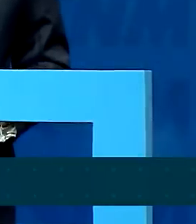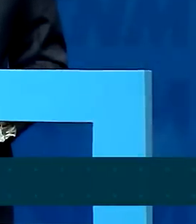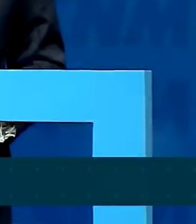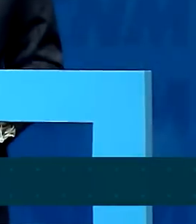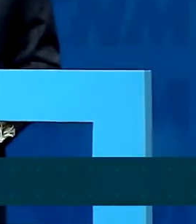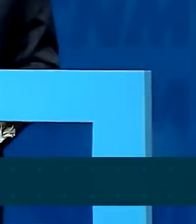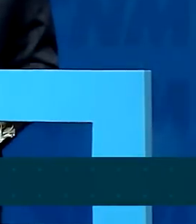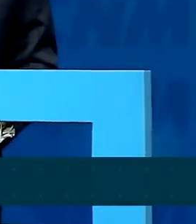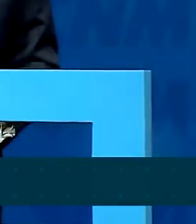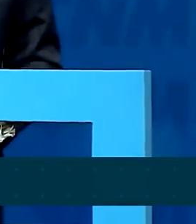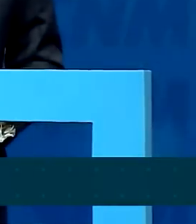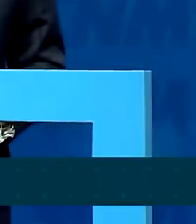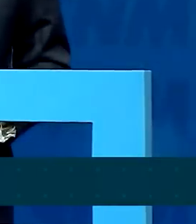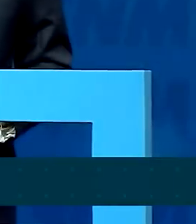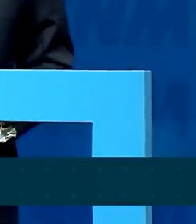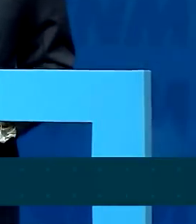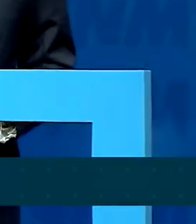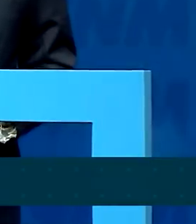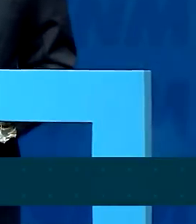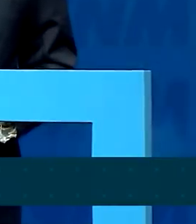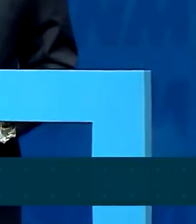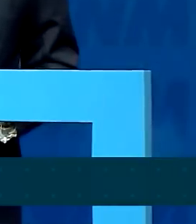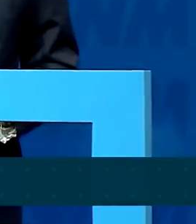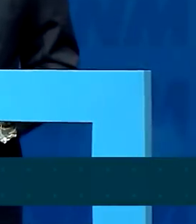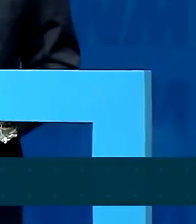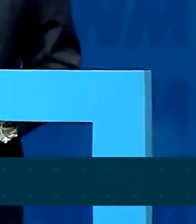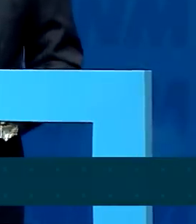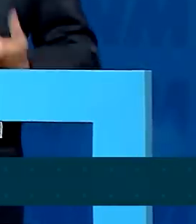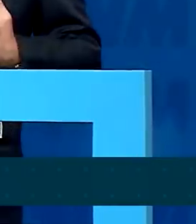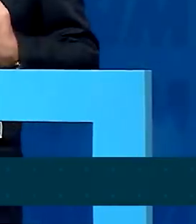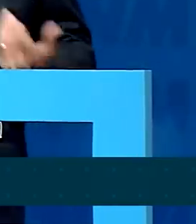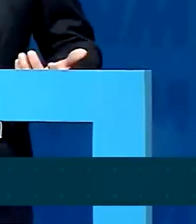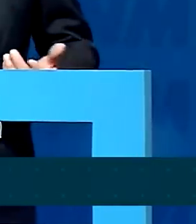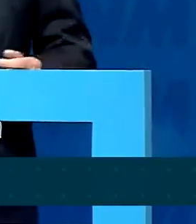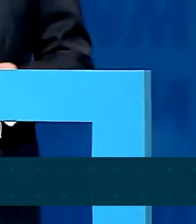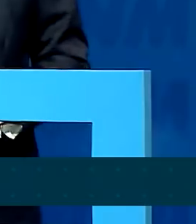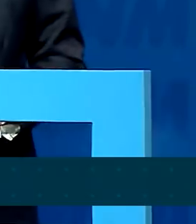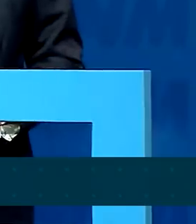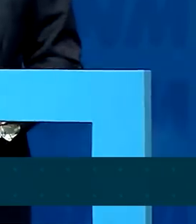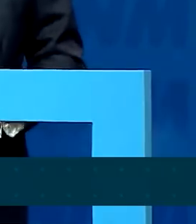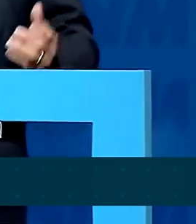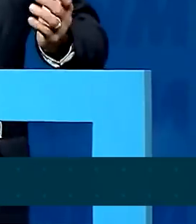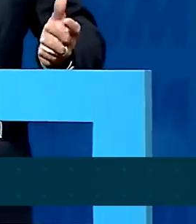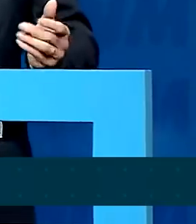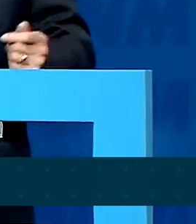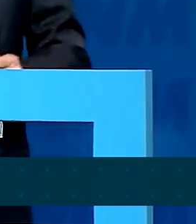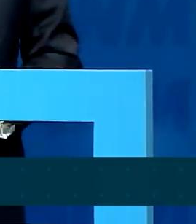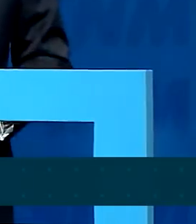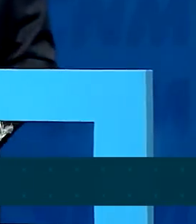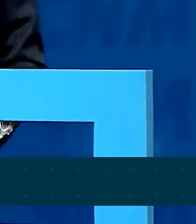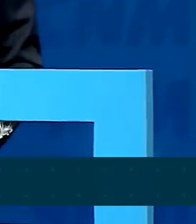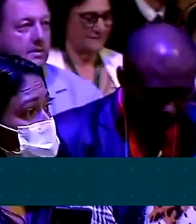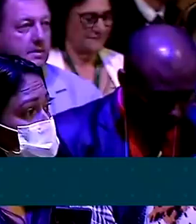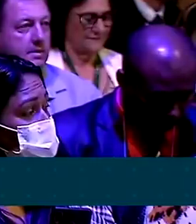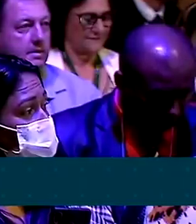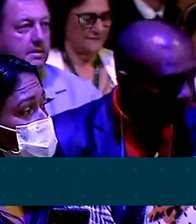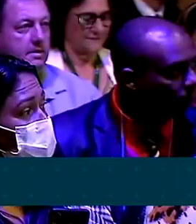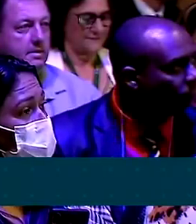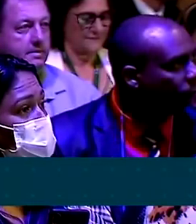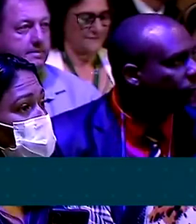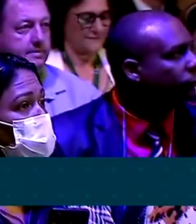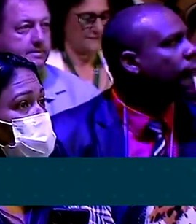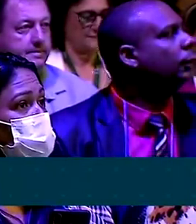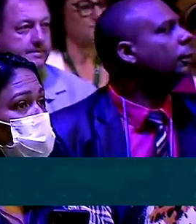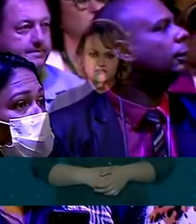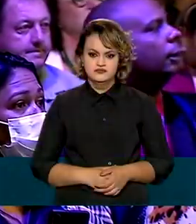e municípios. Tenho certeza que faremos, porque eu me considero um prefeito também, um bom uso disso tudo.